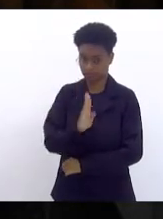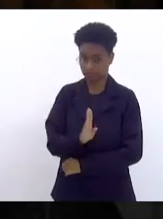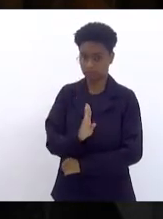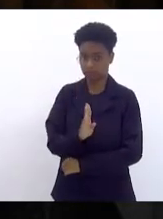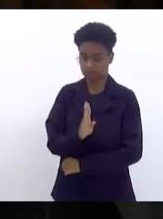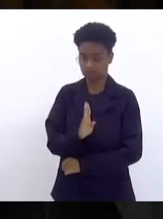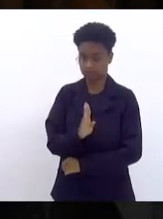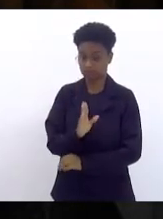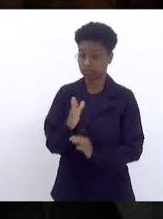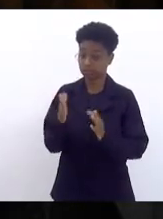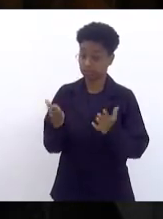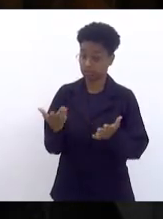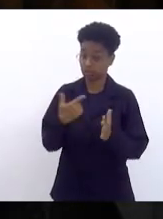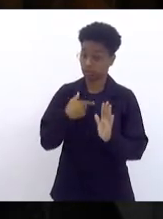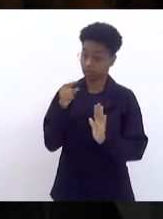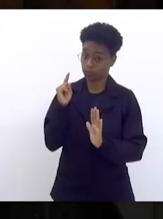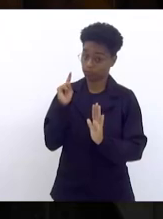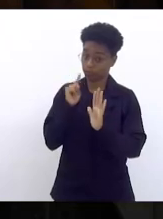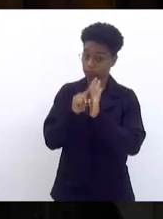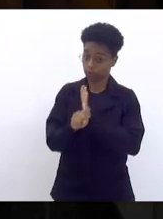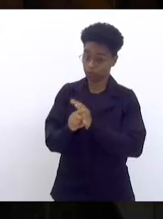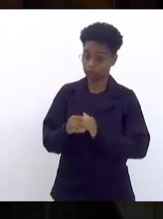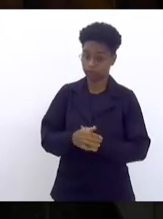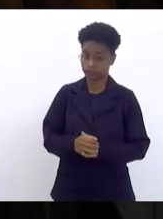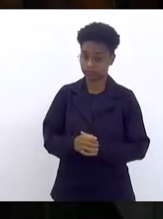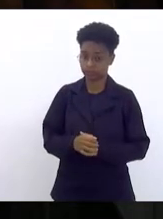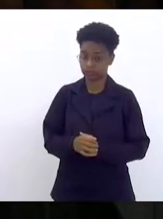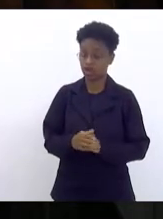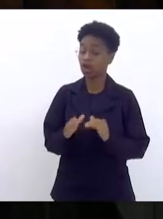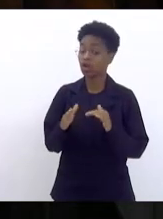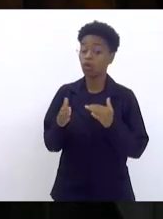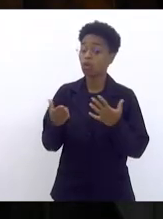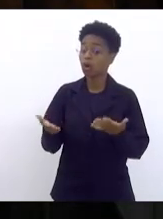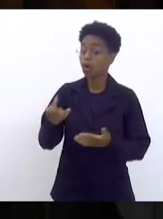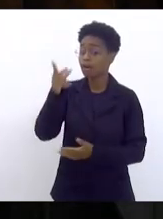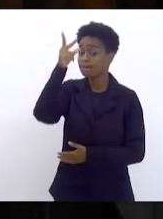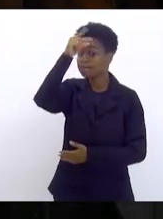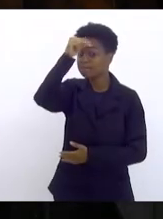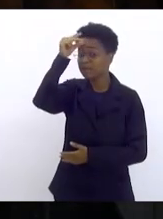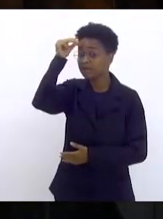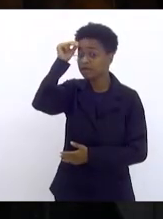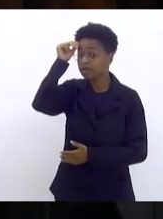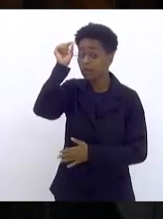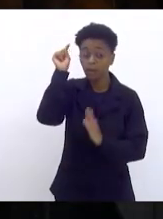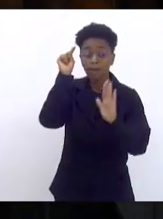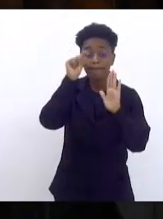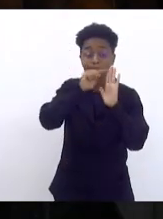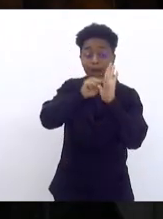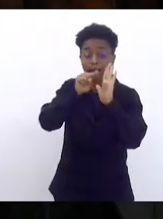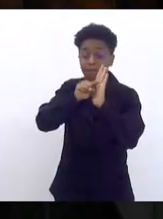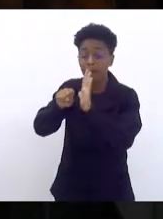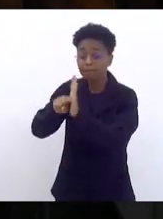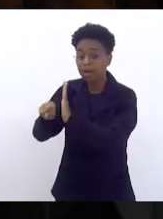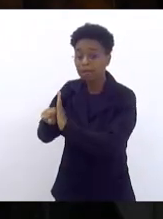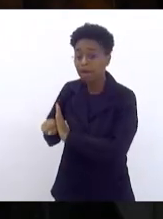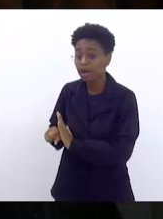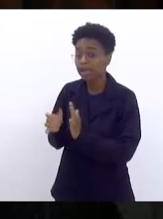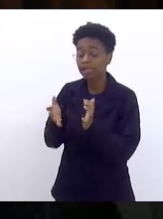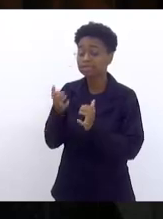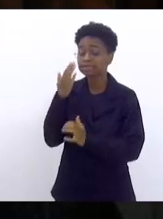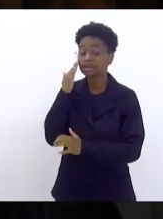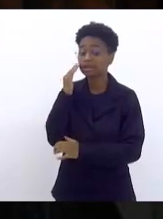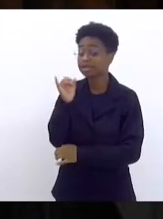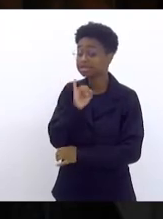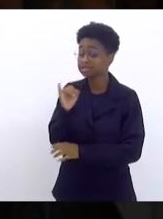Eu pergunto à vossa excelência que prefeitos foram consultados para saber se os